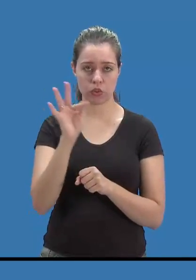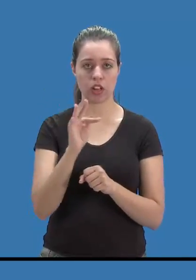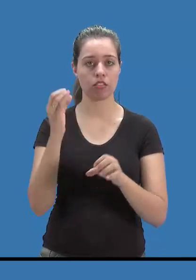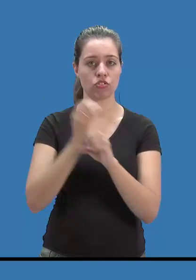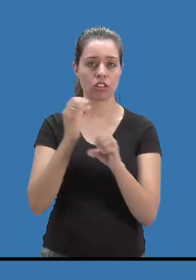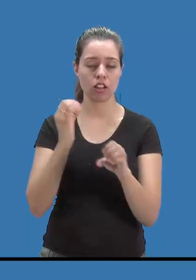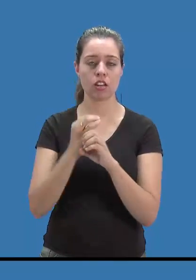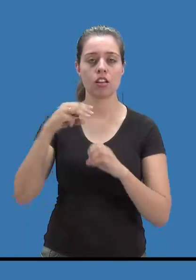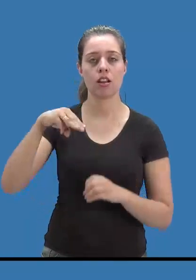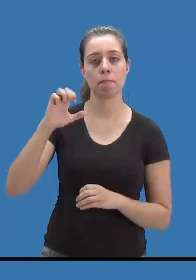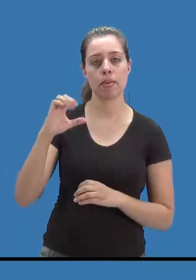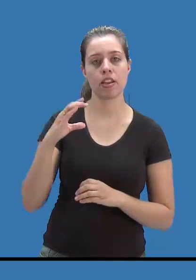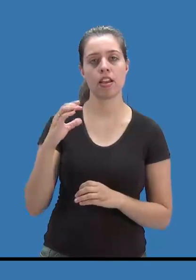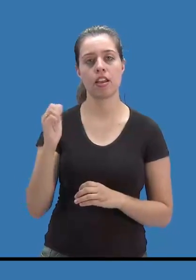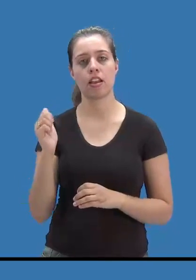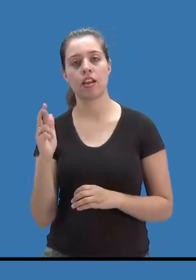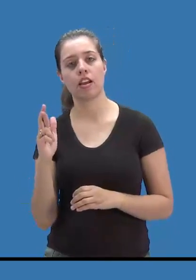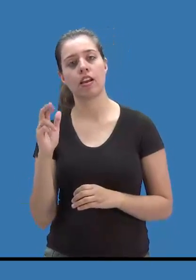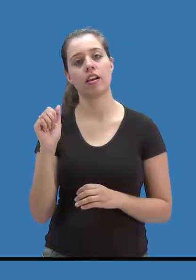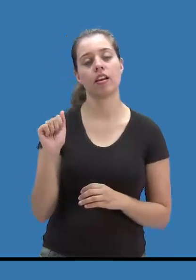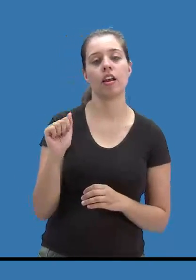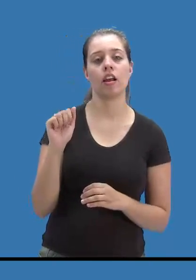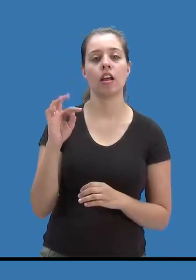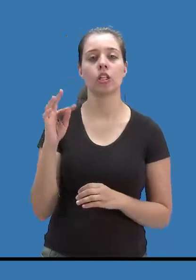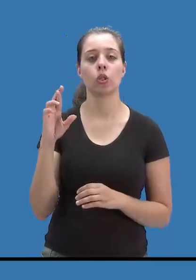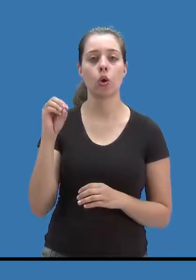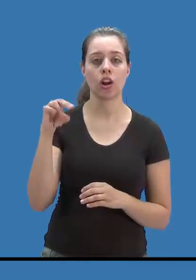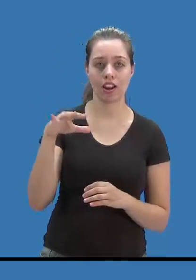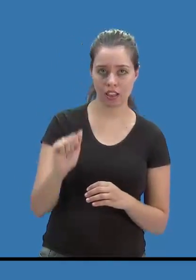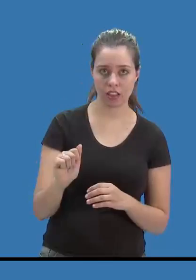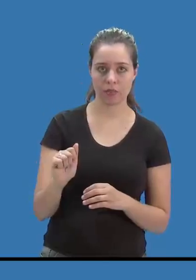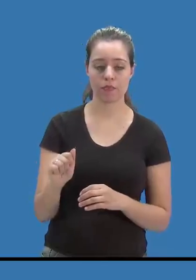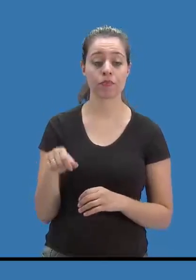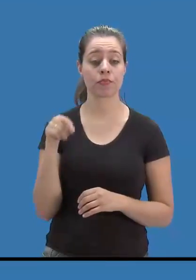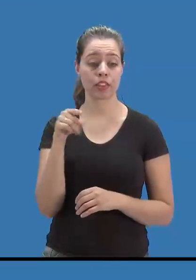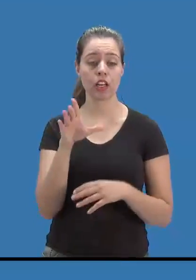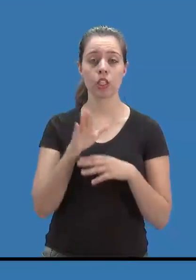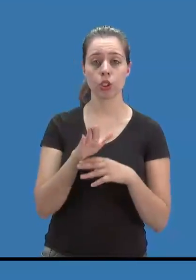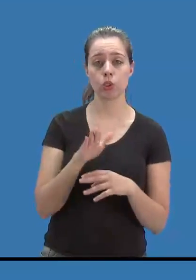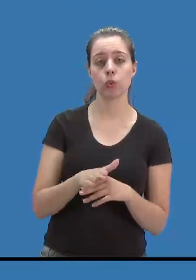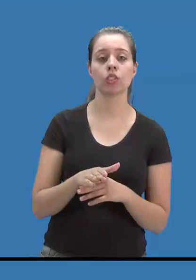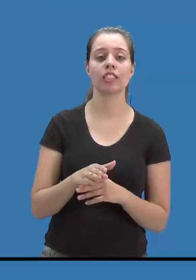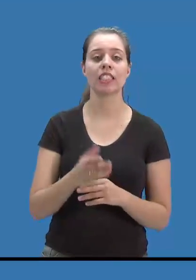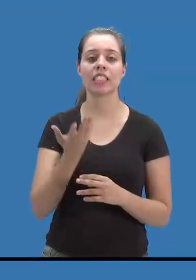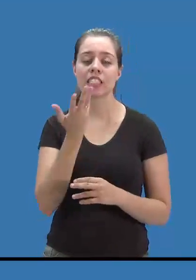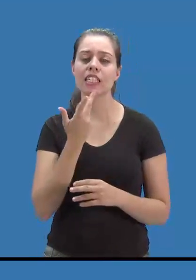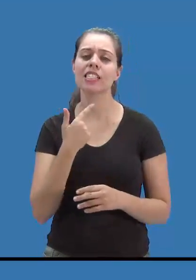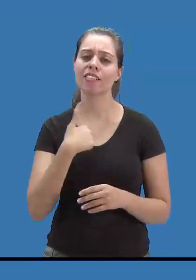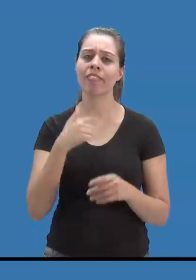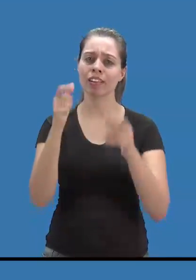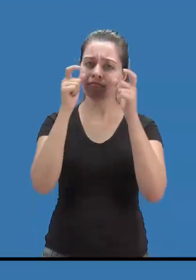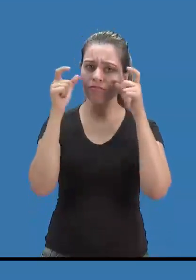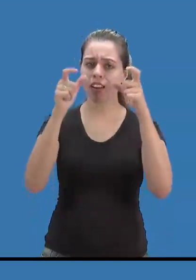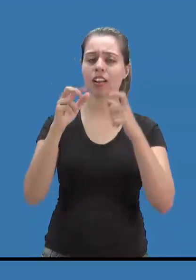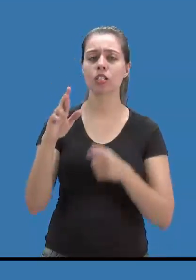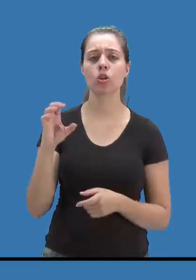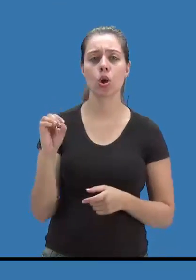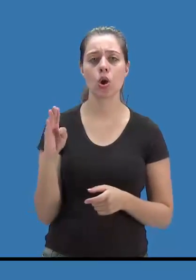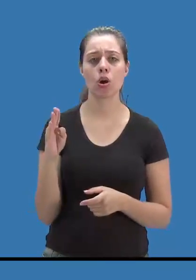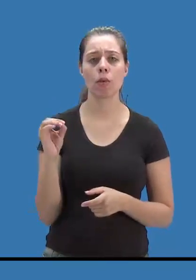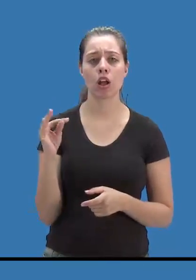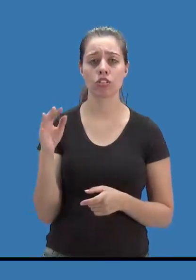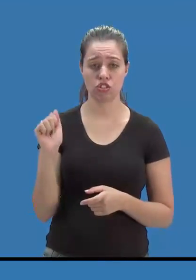pessoal. Com a ajuda dele, estes garotos que se interessam por robótica estão montando a parte elétrica de quatro robôs.